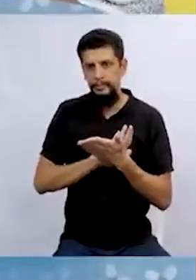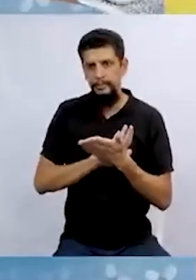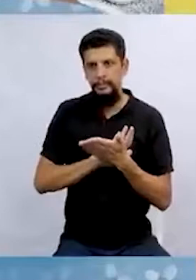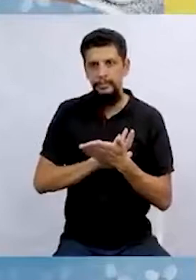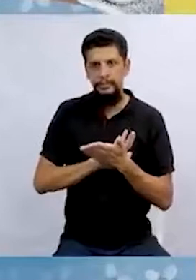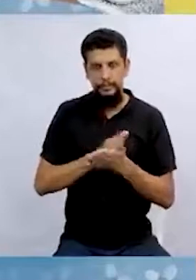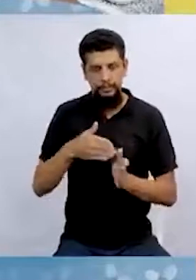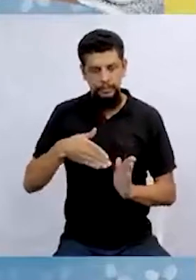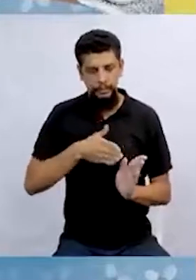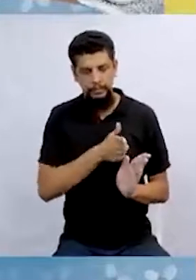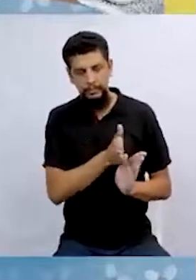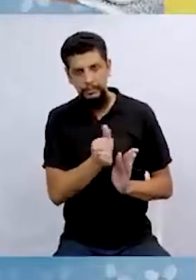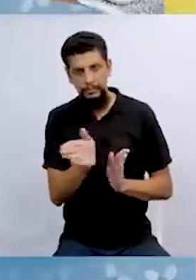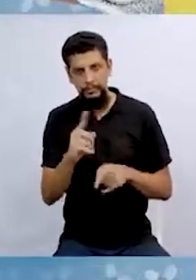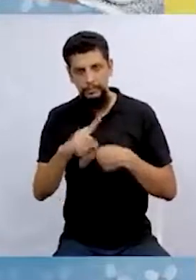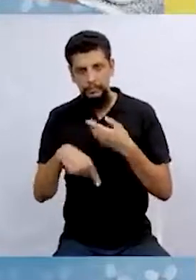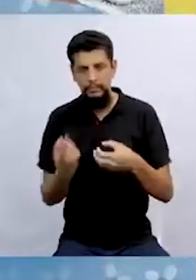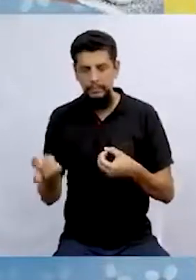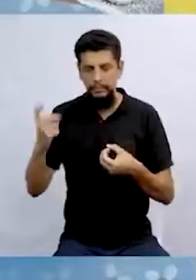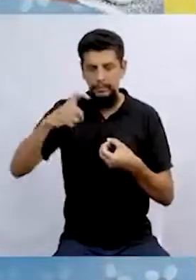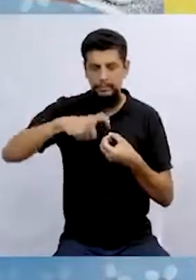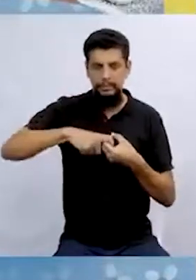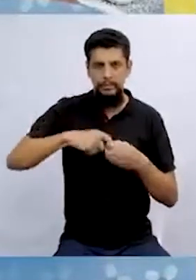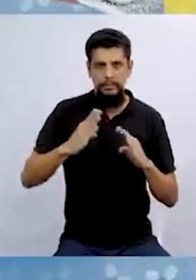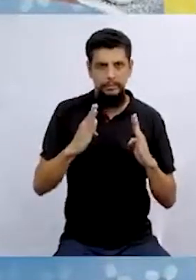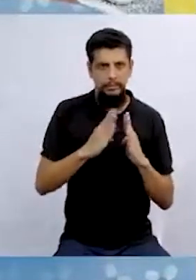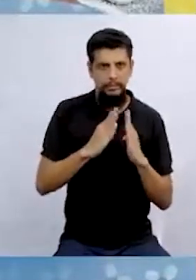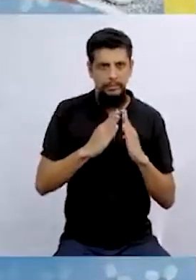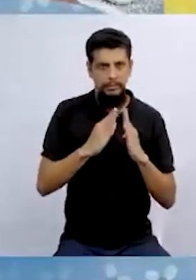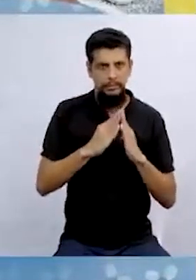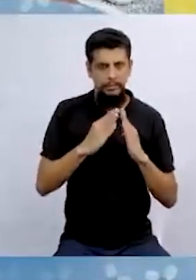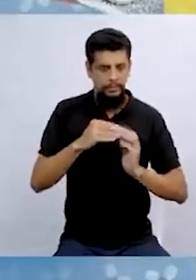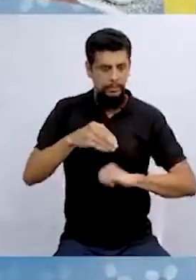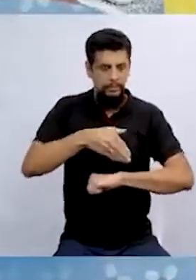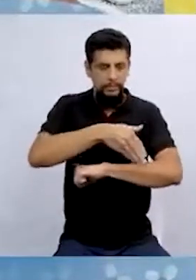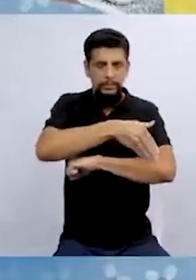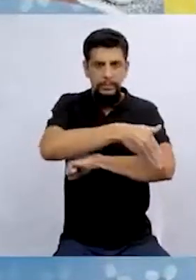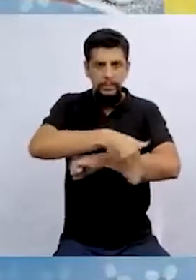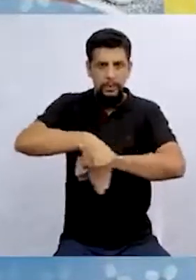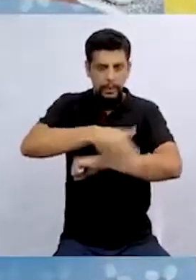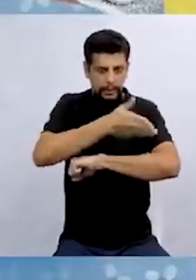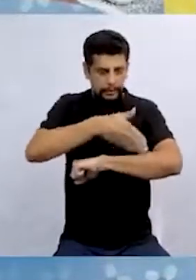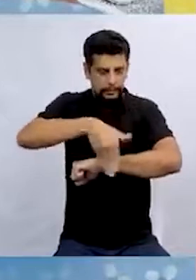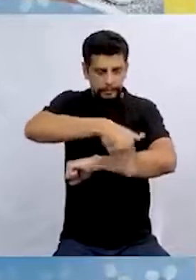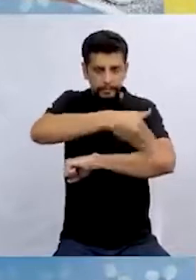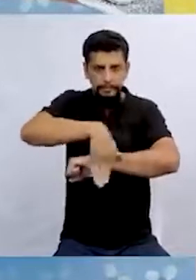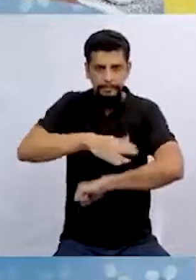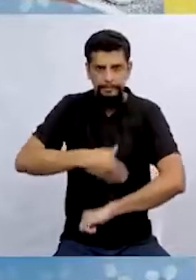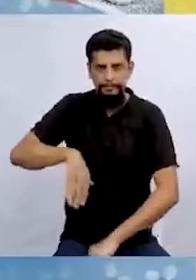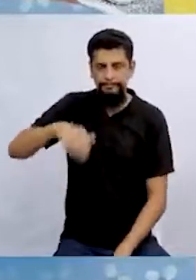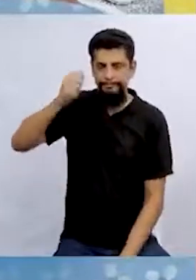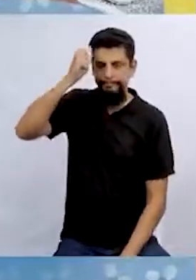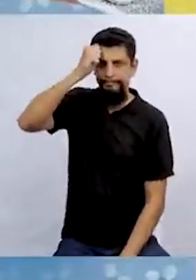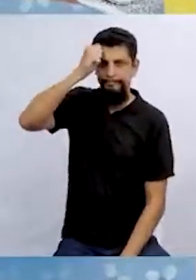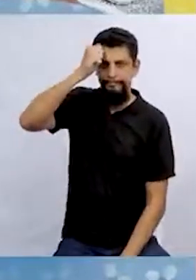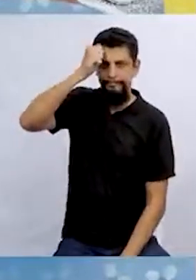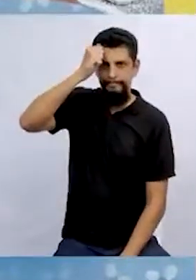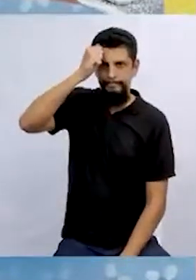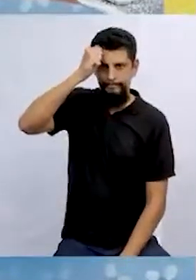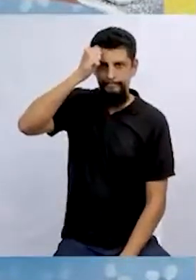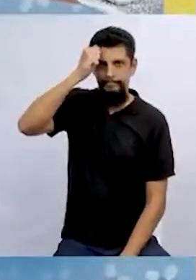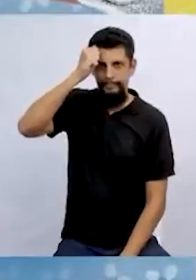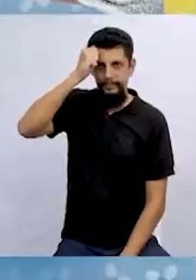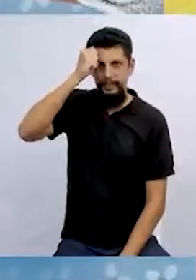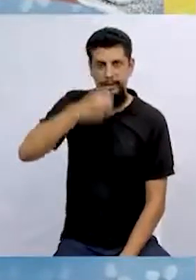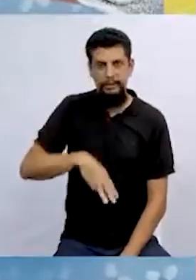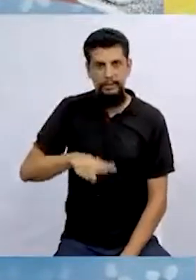Desviavam o caminho e voltavam para casa pela rua do arrependimento. Até que,